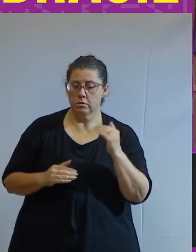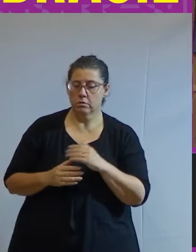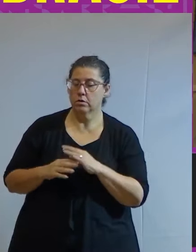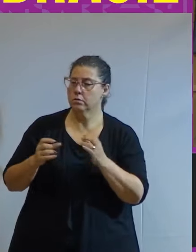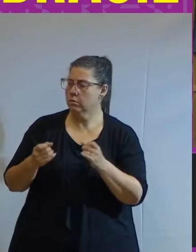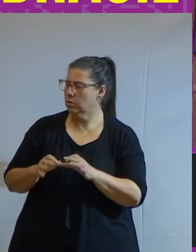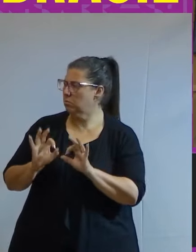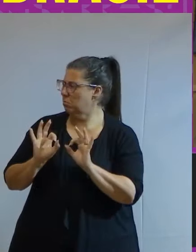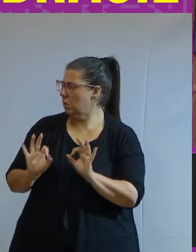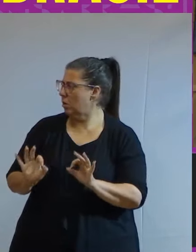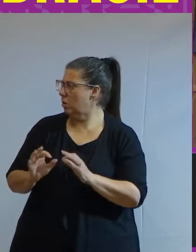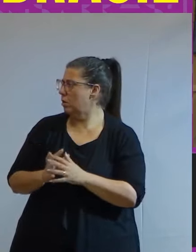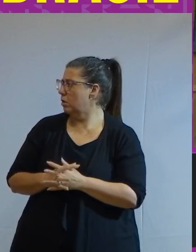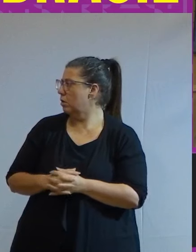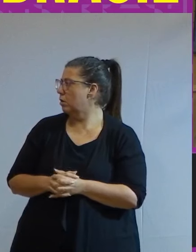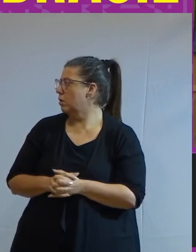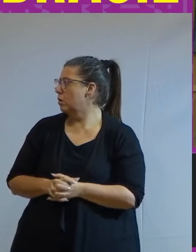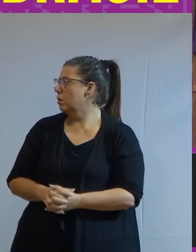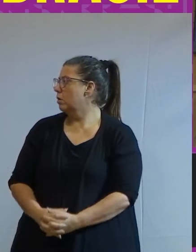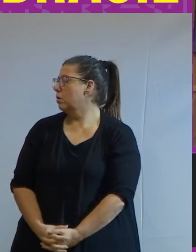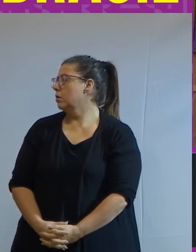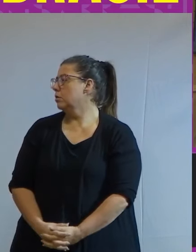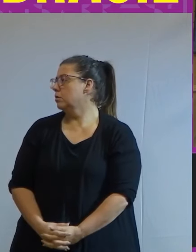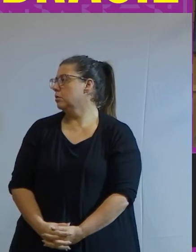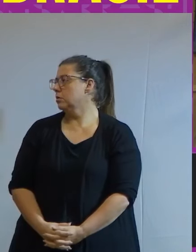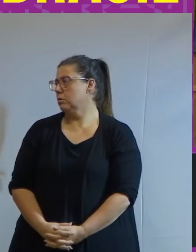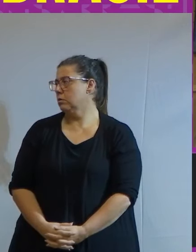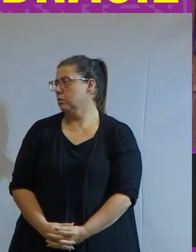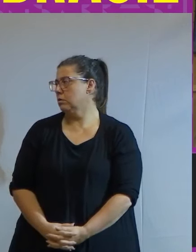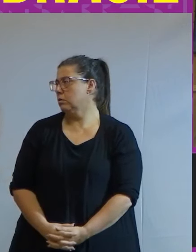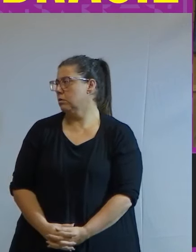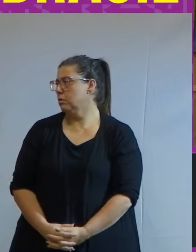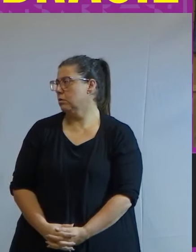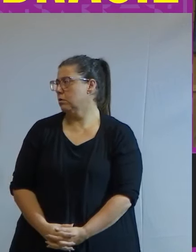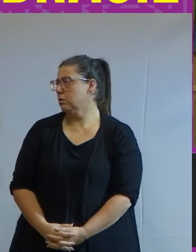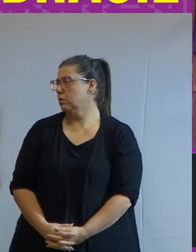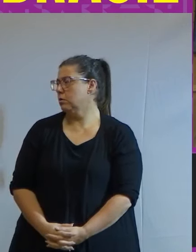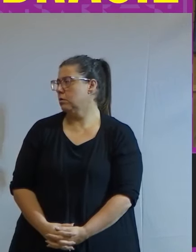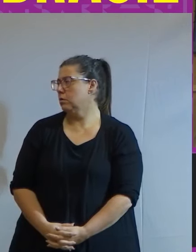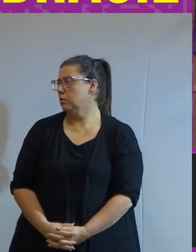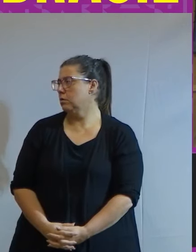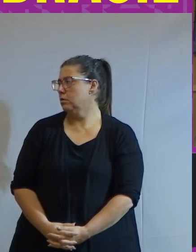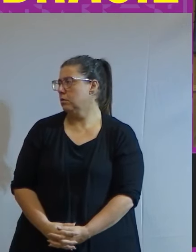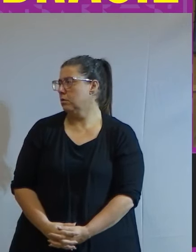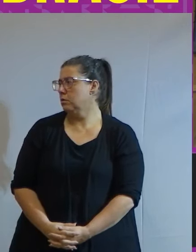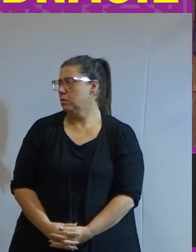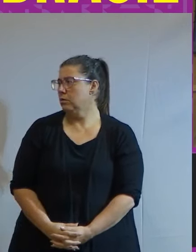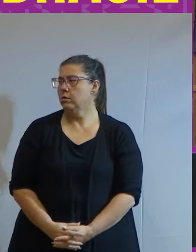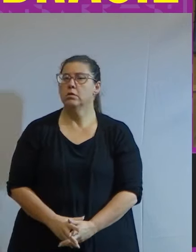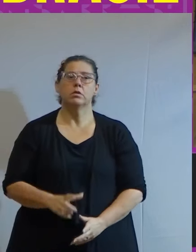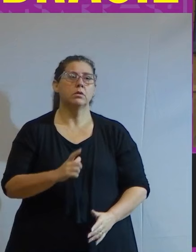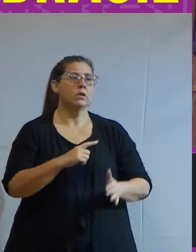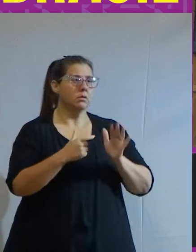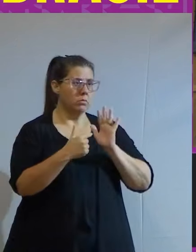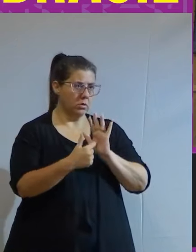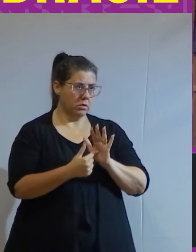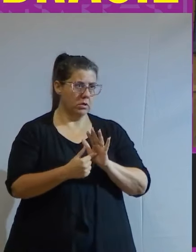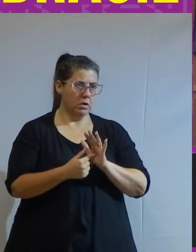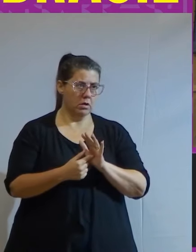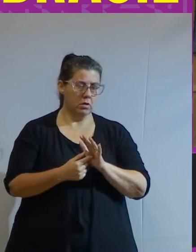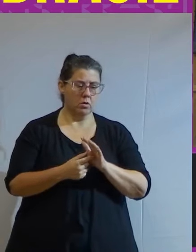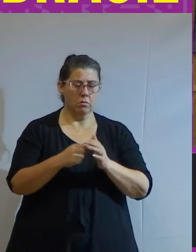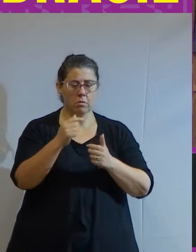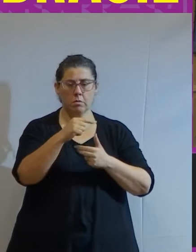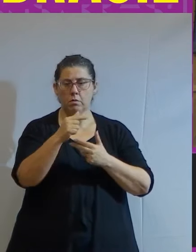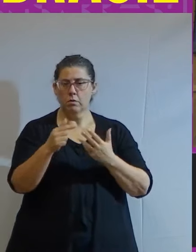e enfim respondendo também ao questionamento tenho que trazer algumas coisas que o